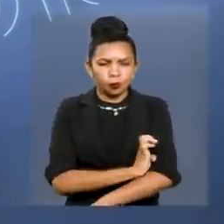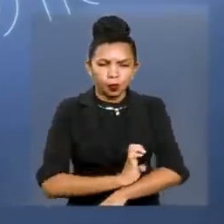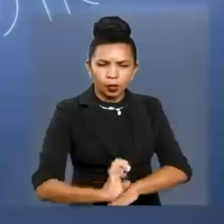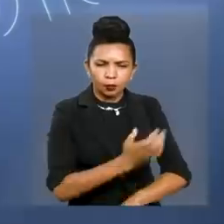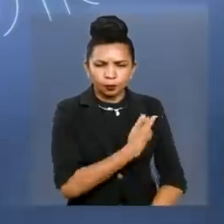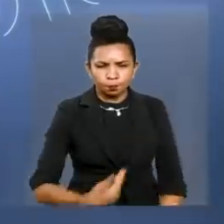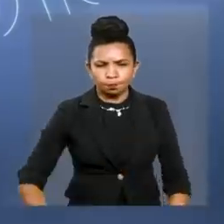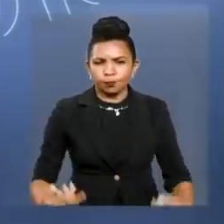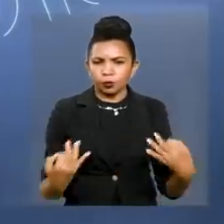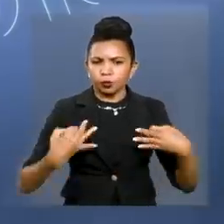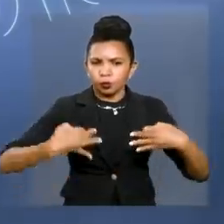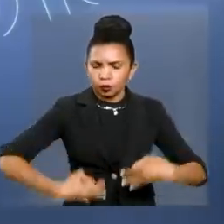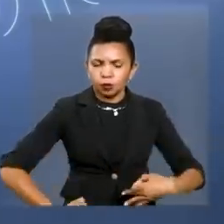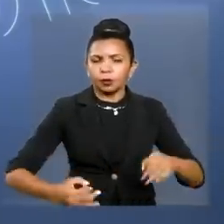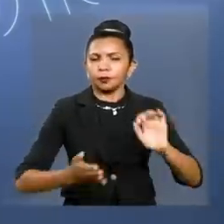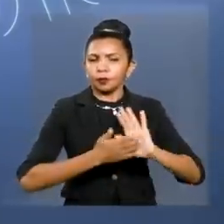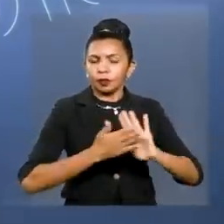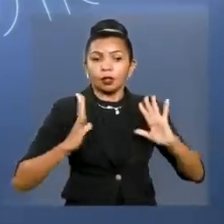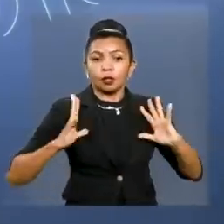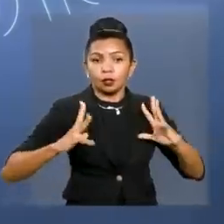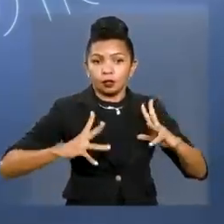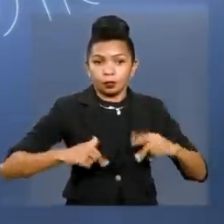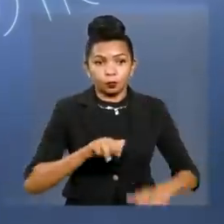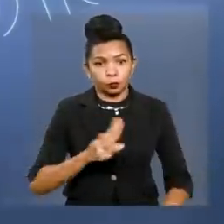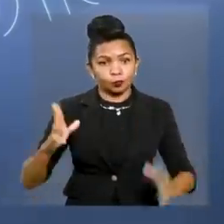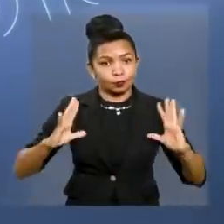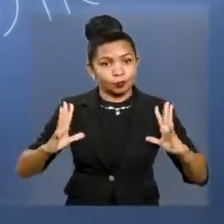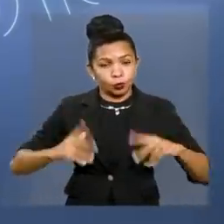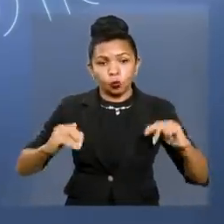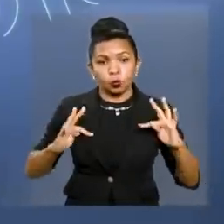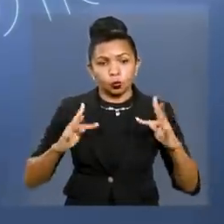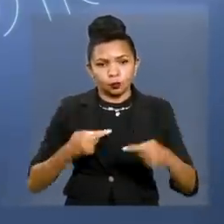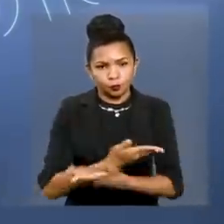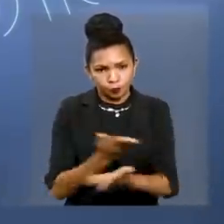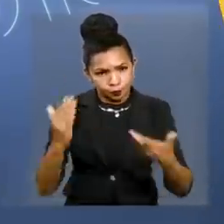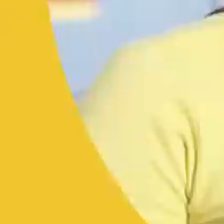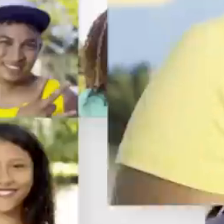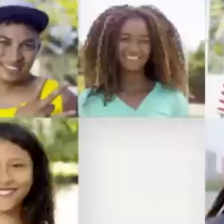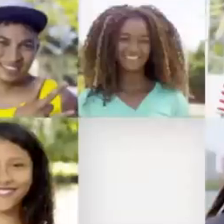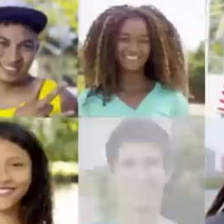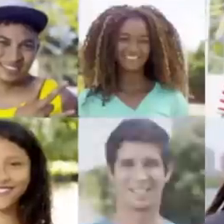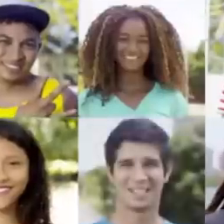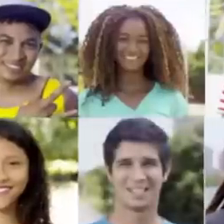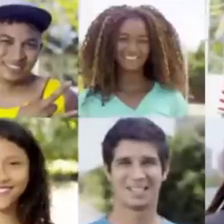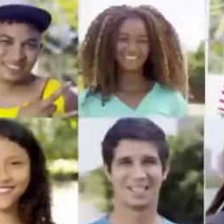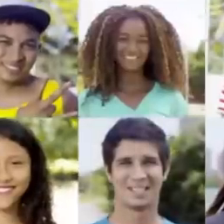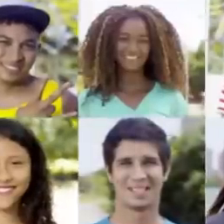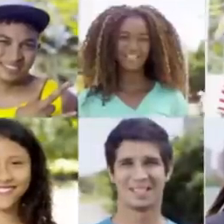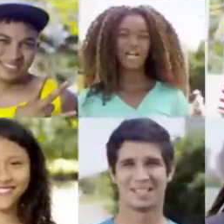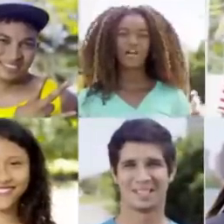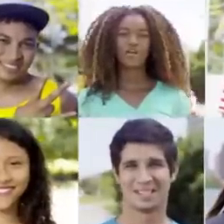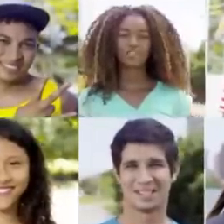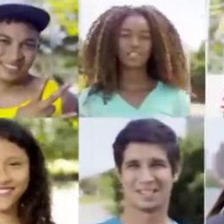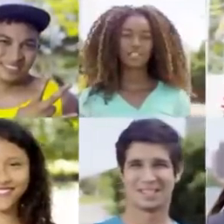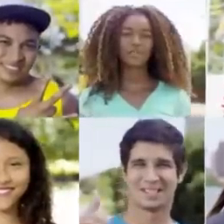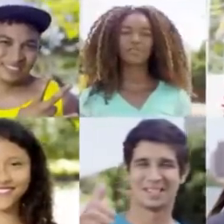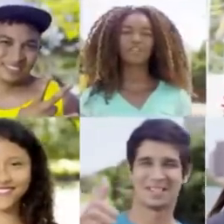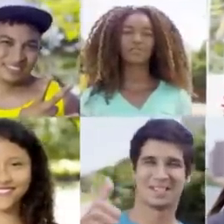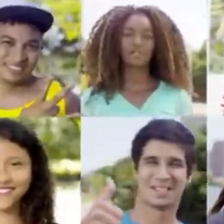decente, de mãos limpas, do governo ficha limpa. Conto com todos vocês. Muito obrigado. Legenda Adriana